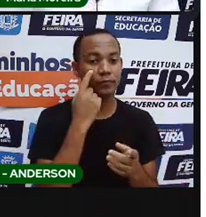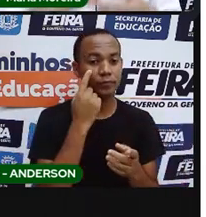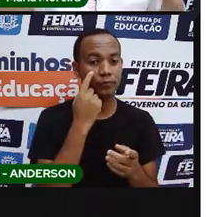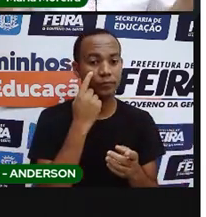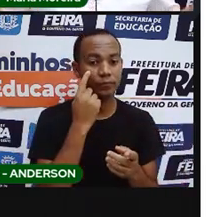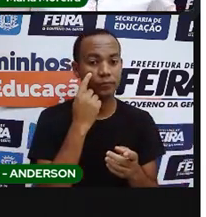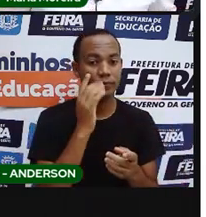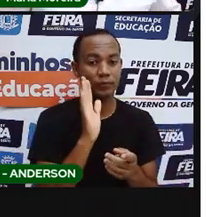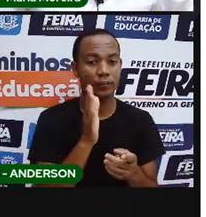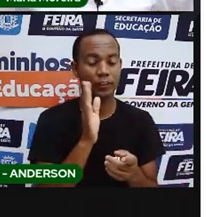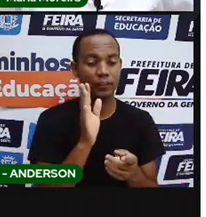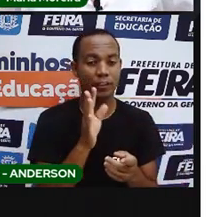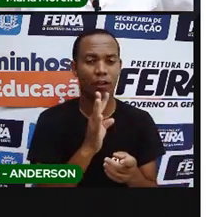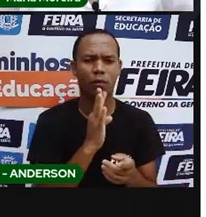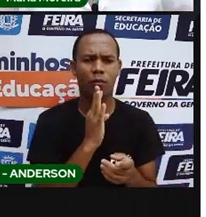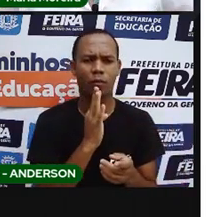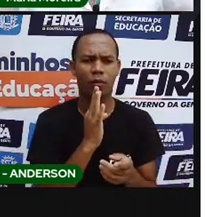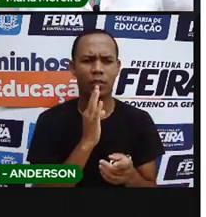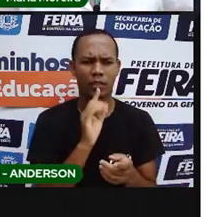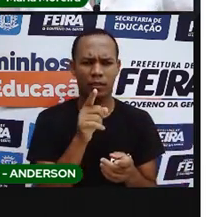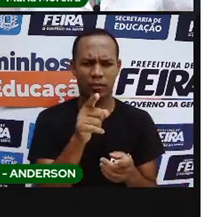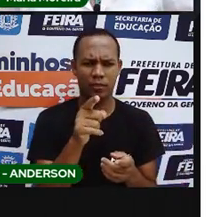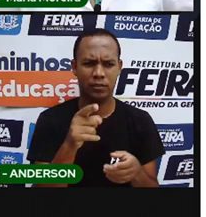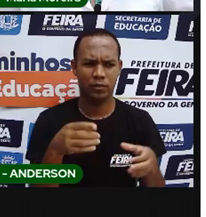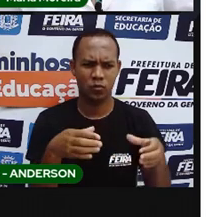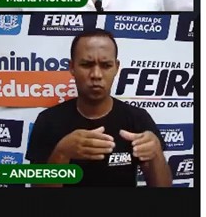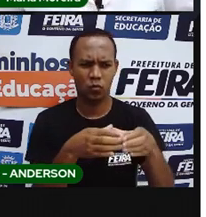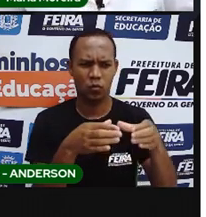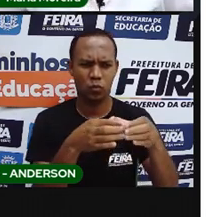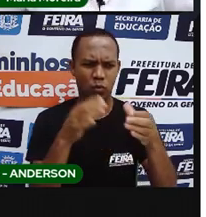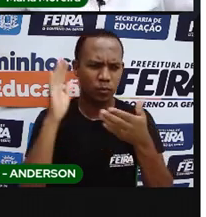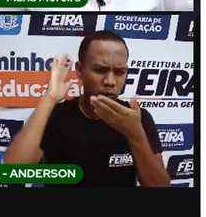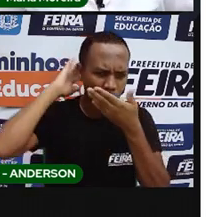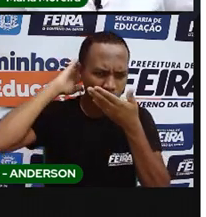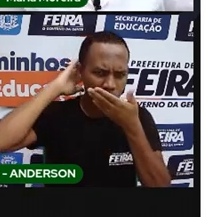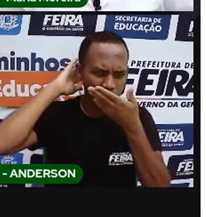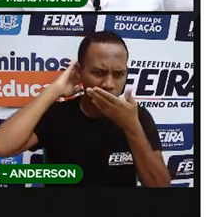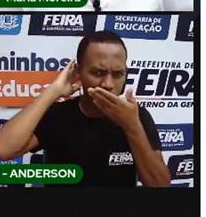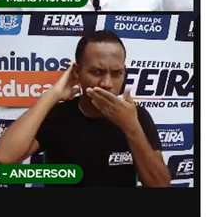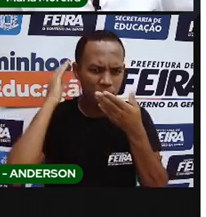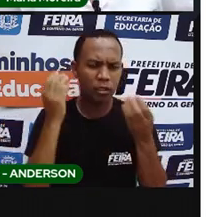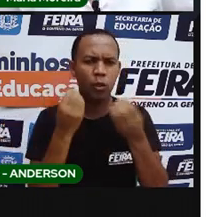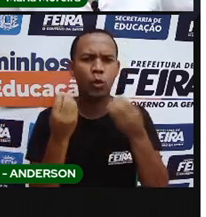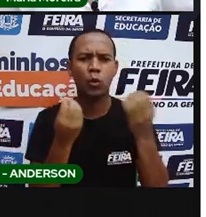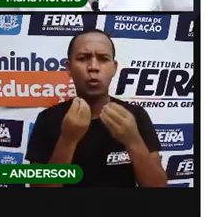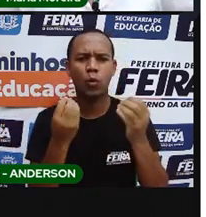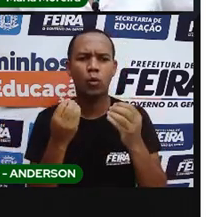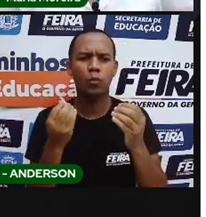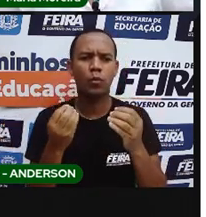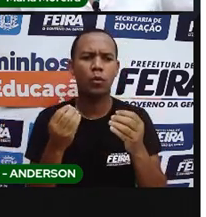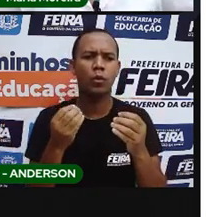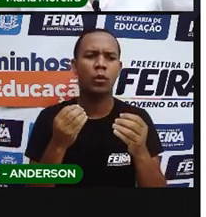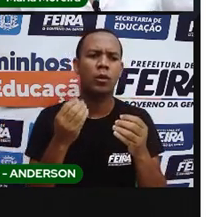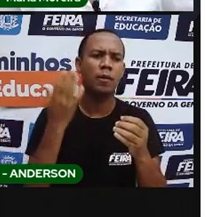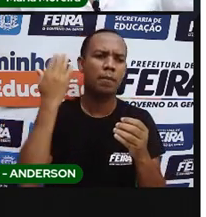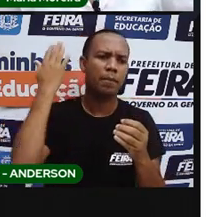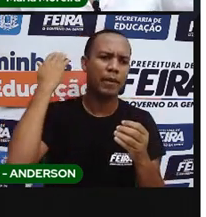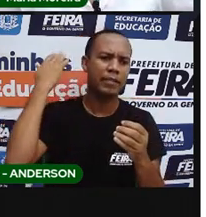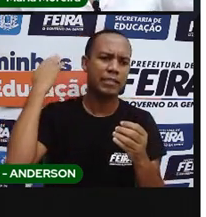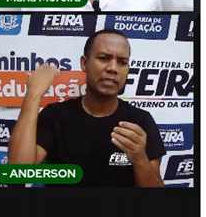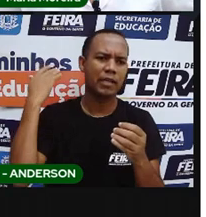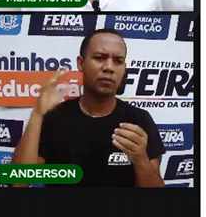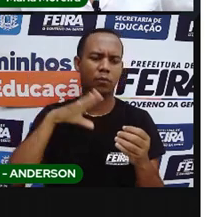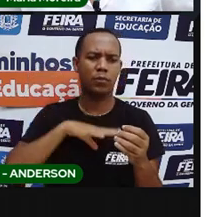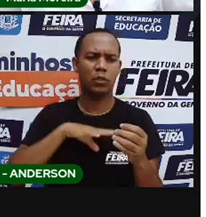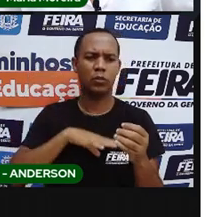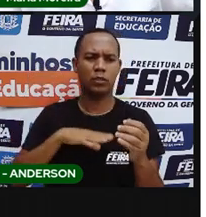vocês já ouviram falar sobre os povos indígenas, né? Sobre a chegada dos portugueses. E nada de desenvolvimento do